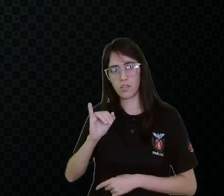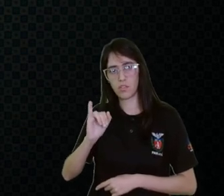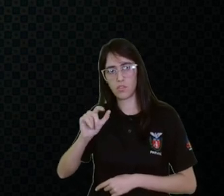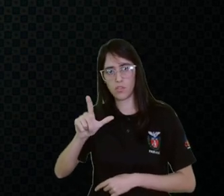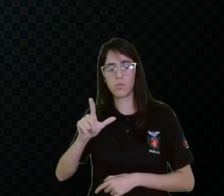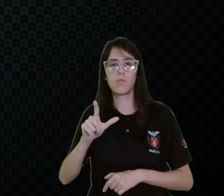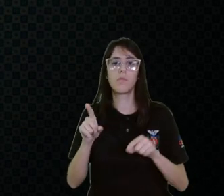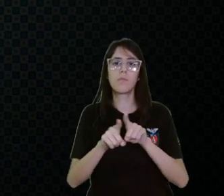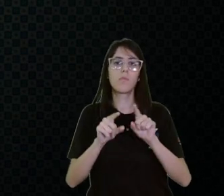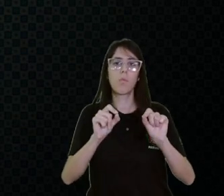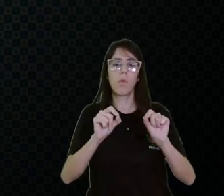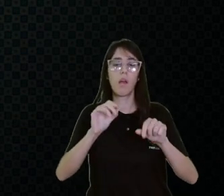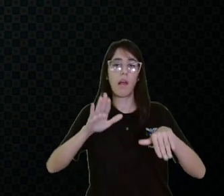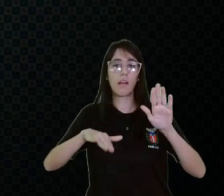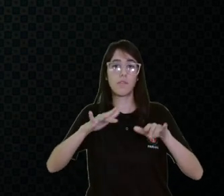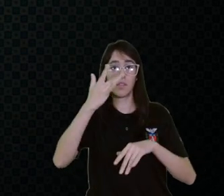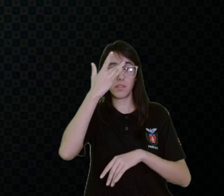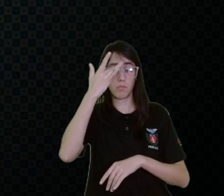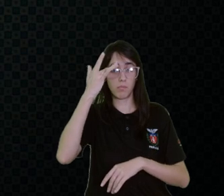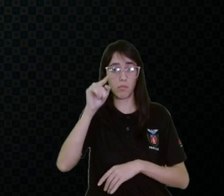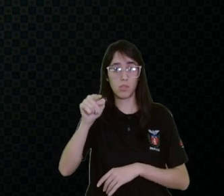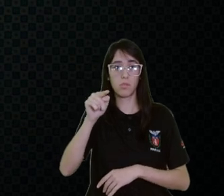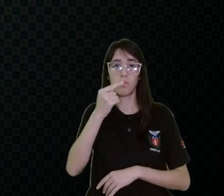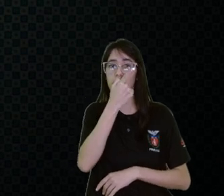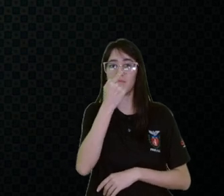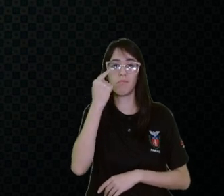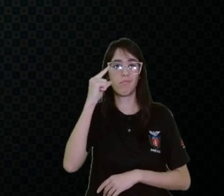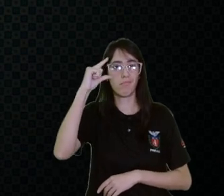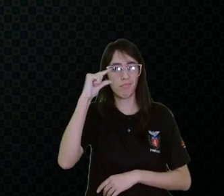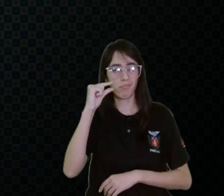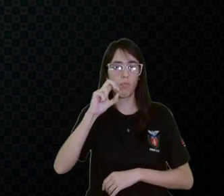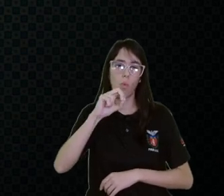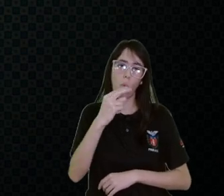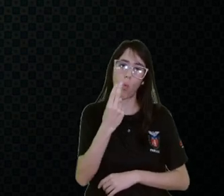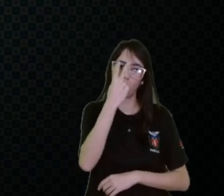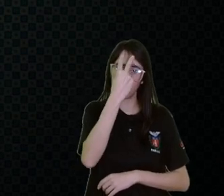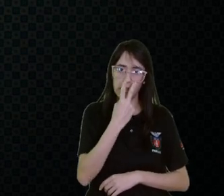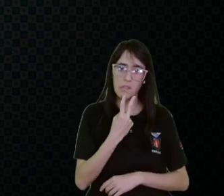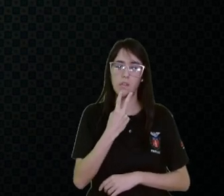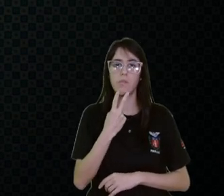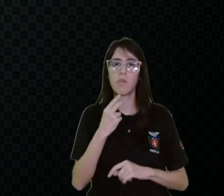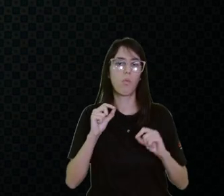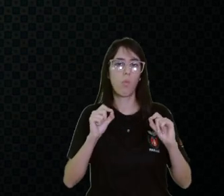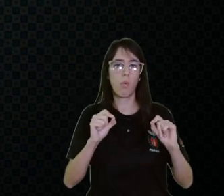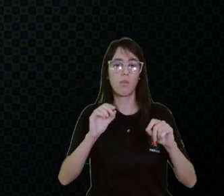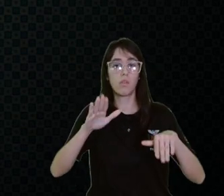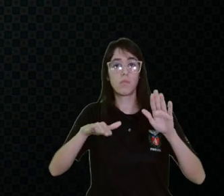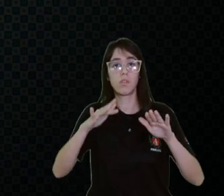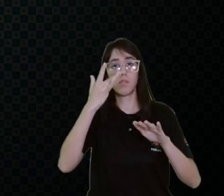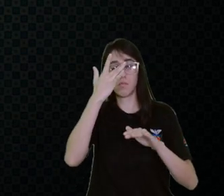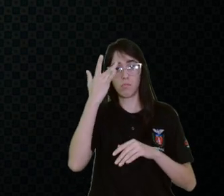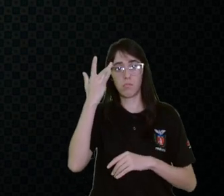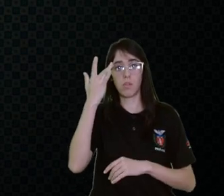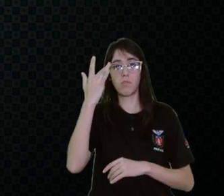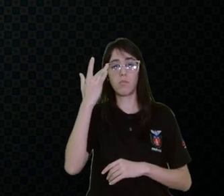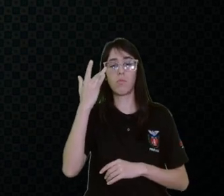Muitas vezes, quando a gente tem alguém com baixa visão, ou cegos, e vai fazer uma fala, muitos esperem que a gente não